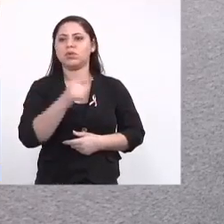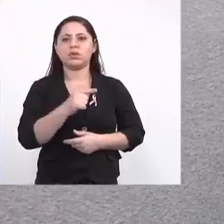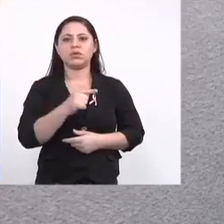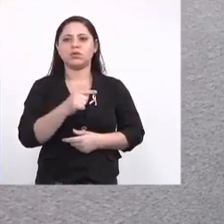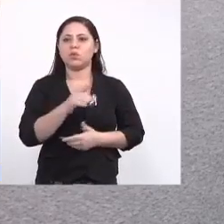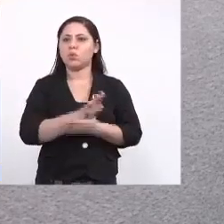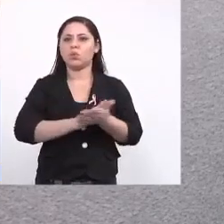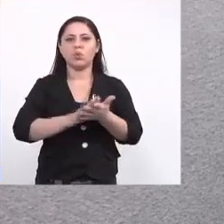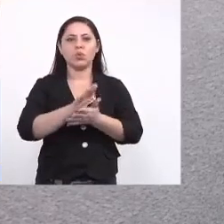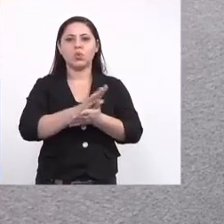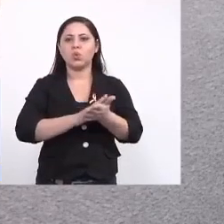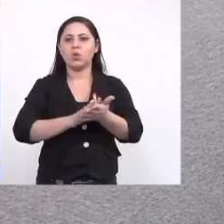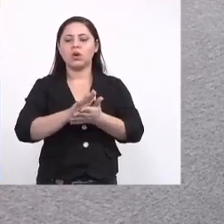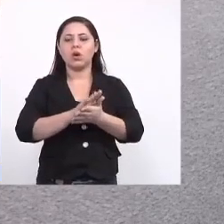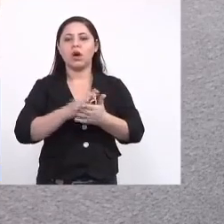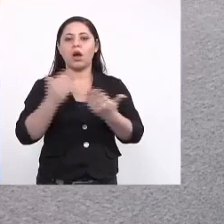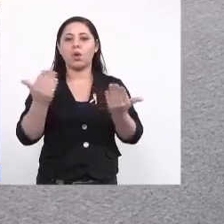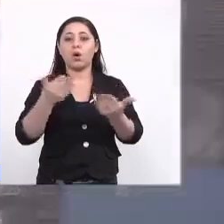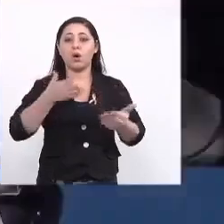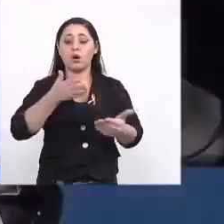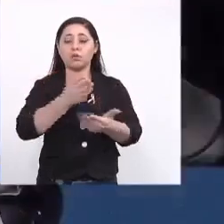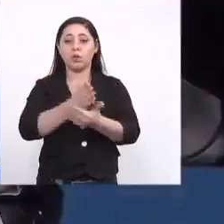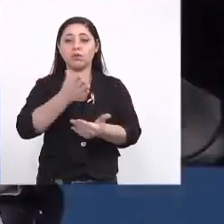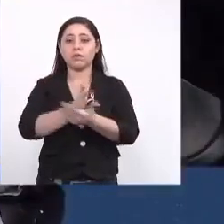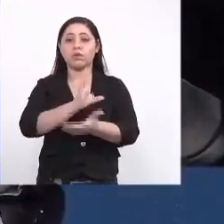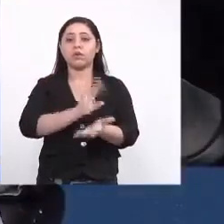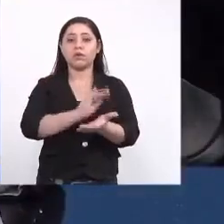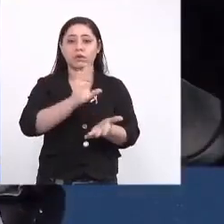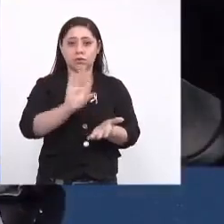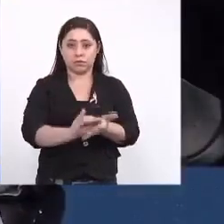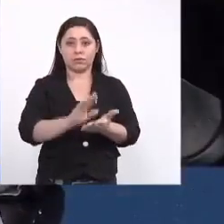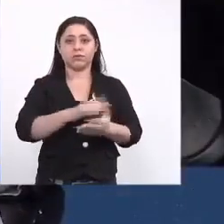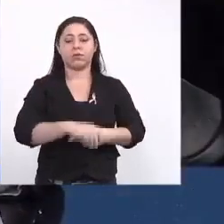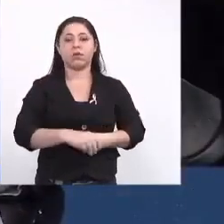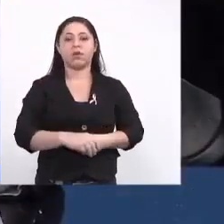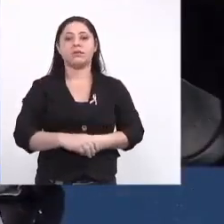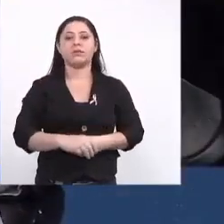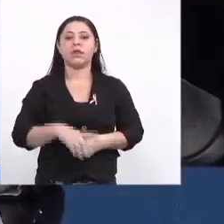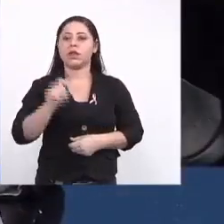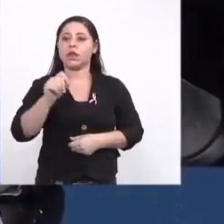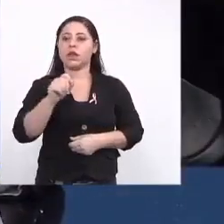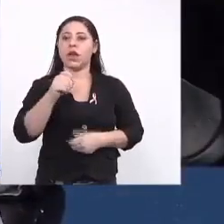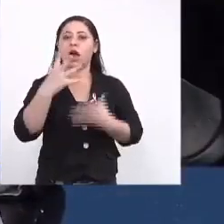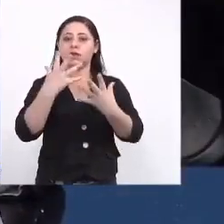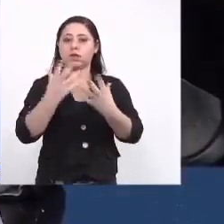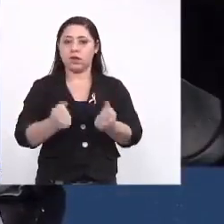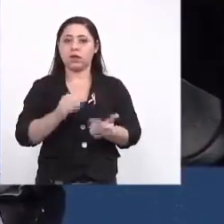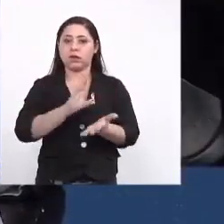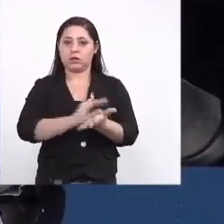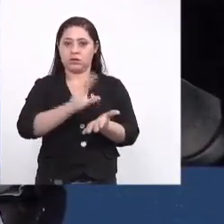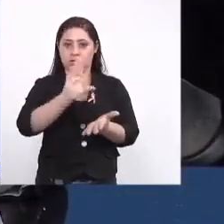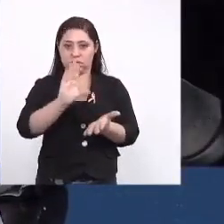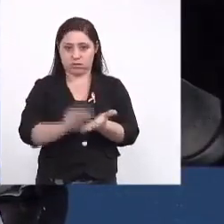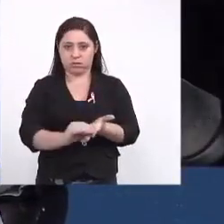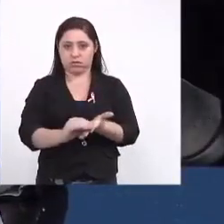nenhuma manifestação, coloco em aprovação a ata. Aqueles que concordarem com a ata,